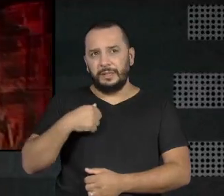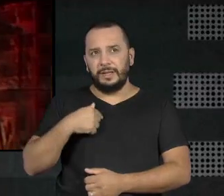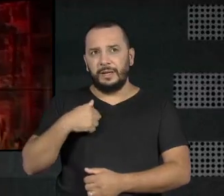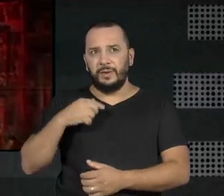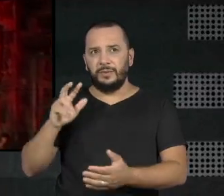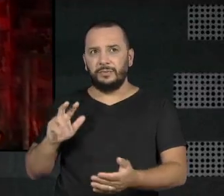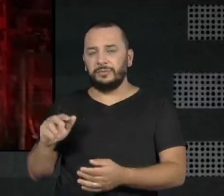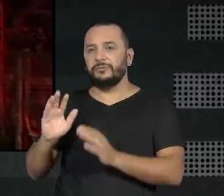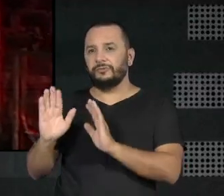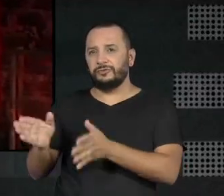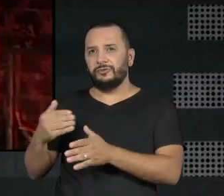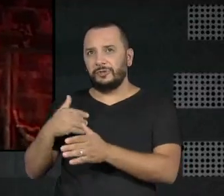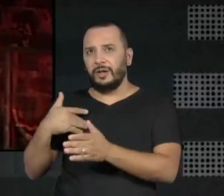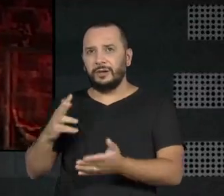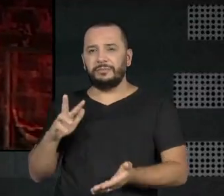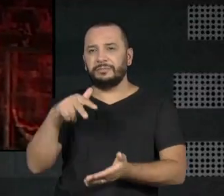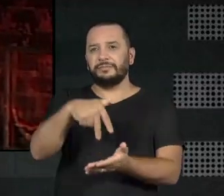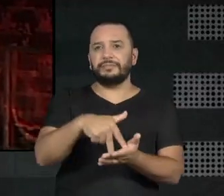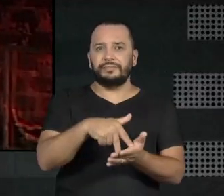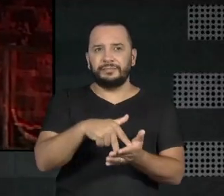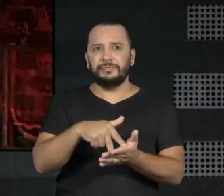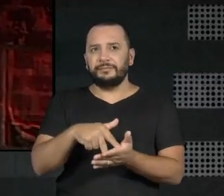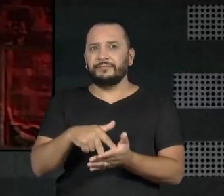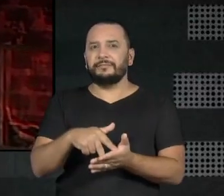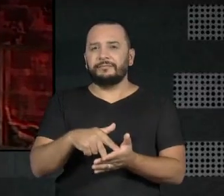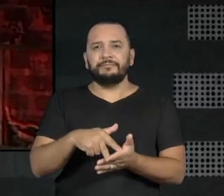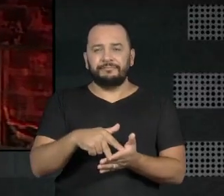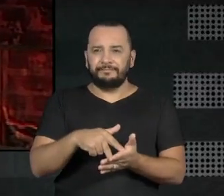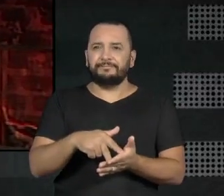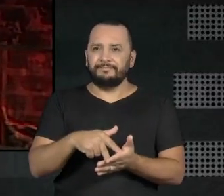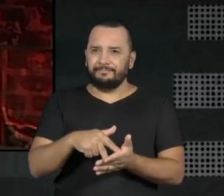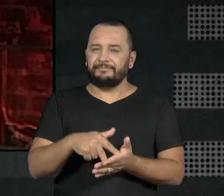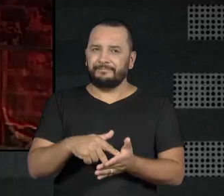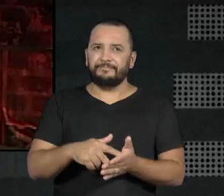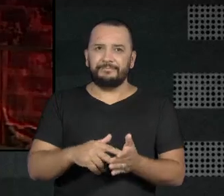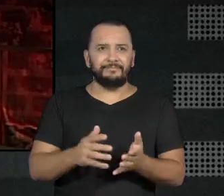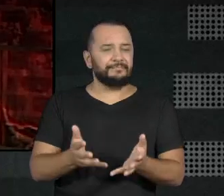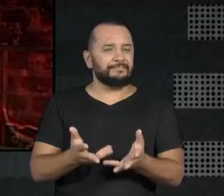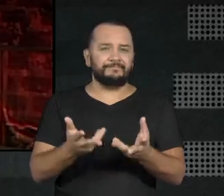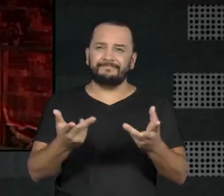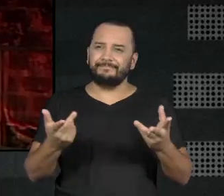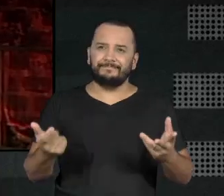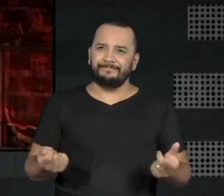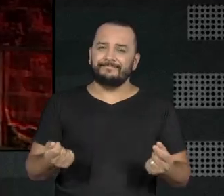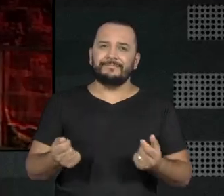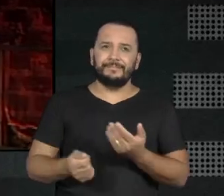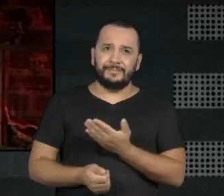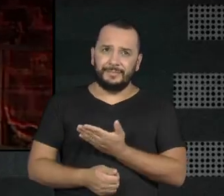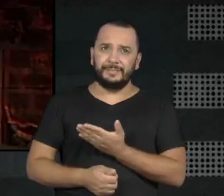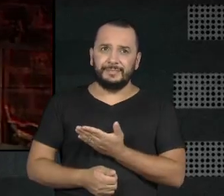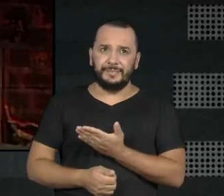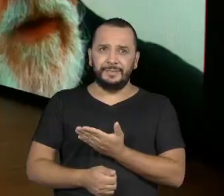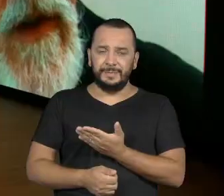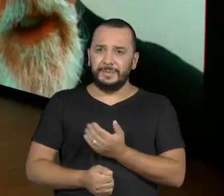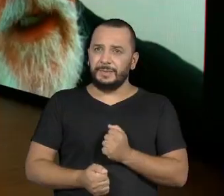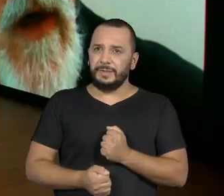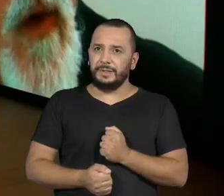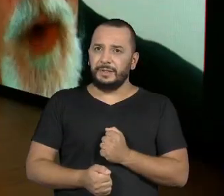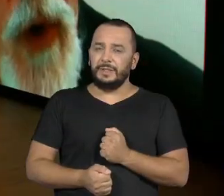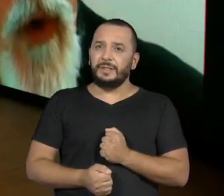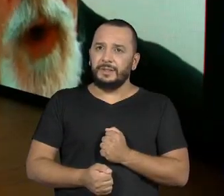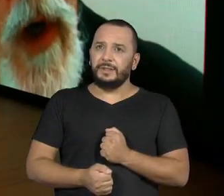Eu marco na minha. Então, o grande segredo do mistério de Vap, eu encontro os coedatores